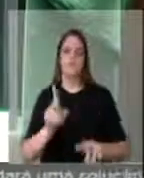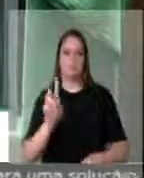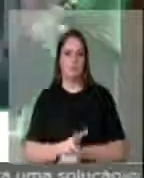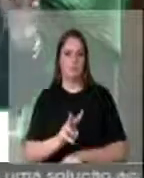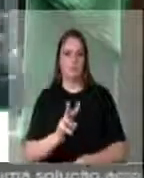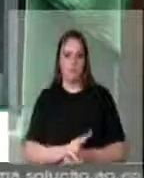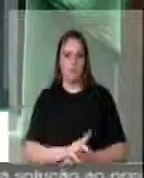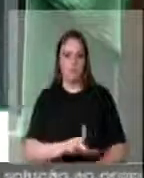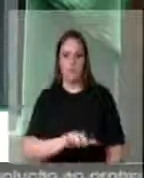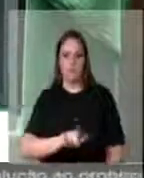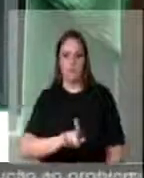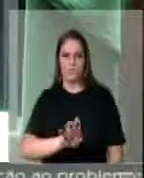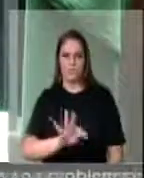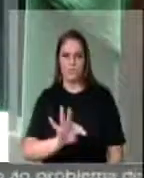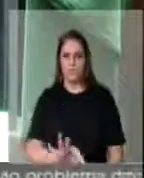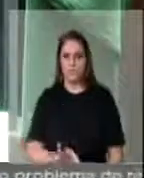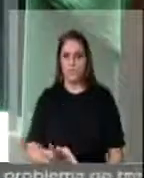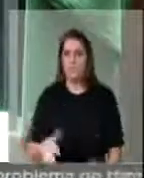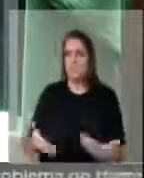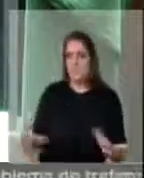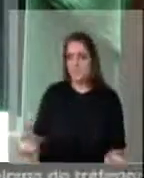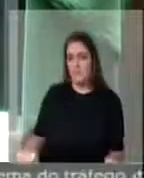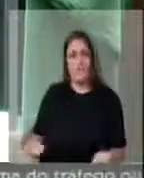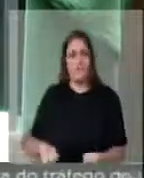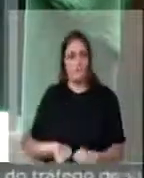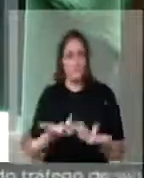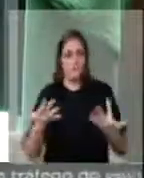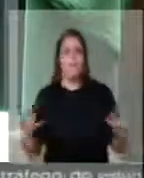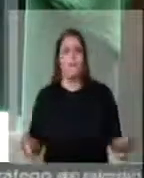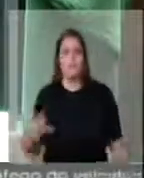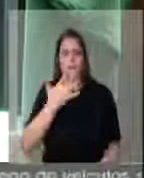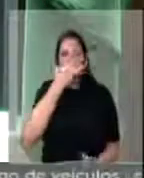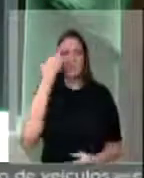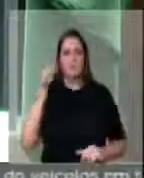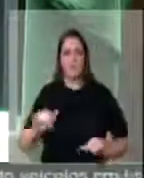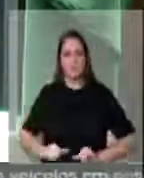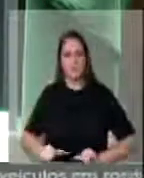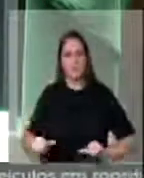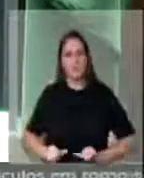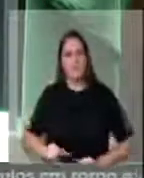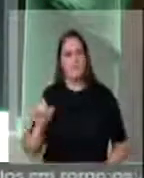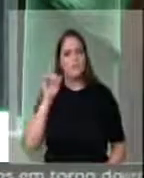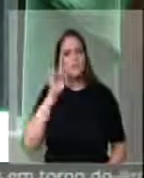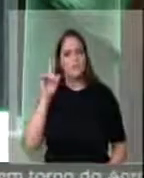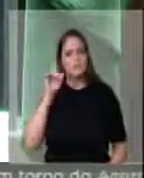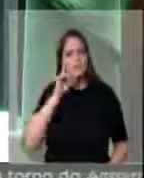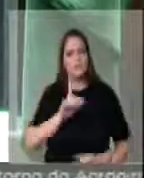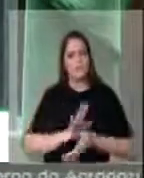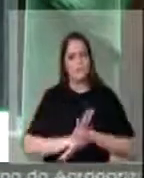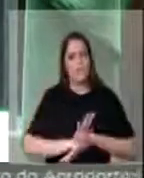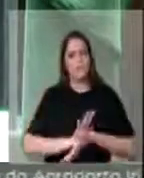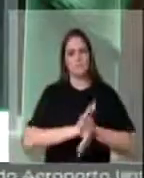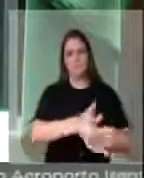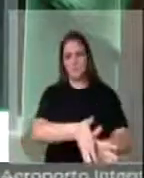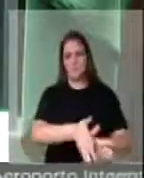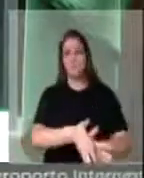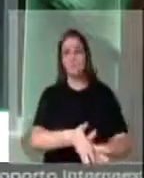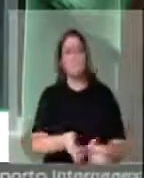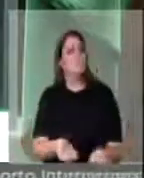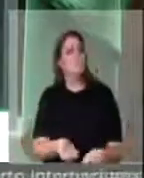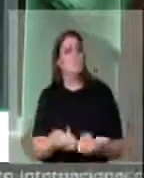milhares de brasileiros sofrem diariamente discriminação. Milhares de